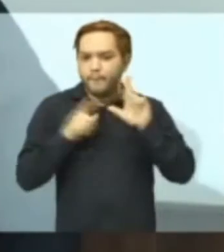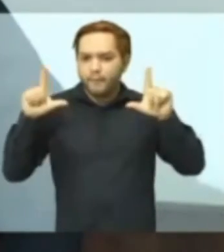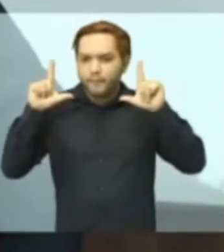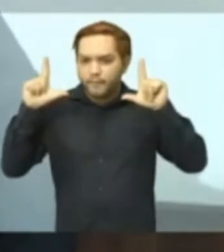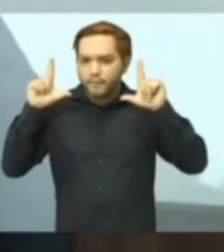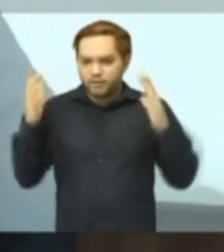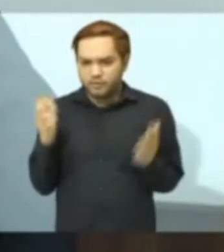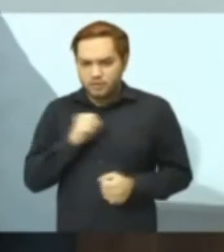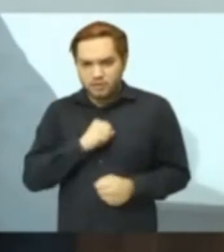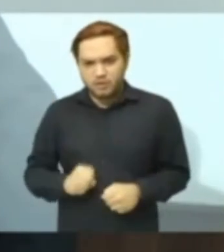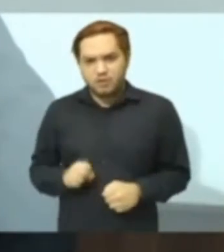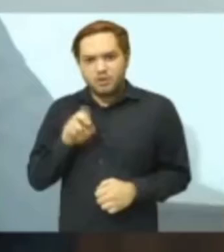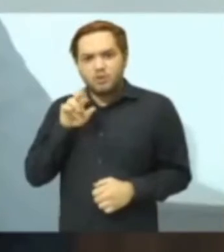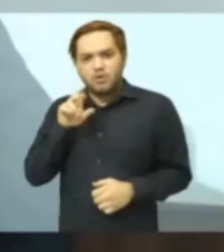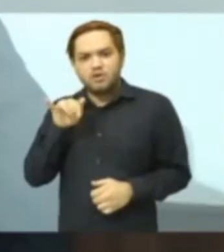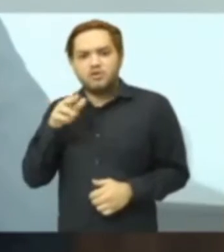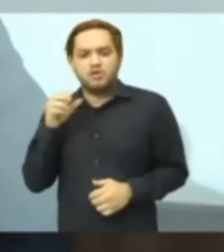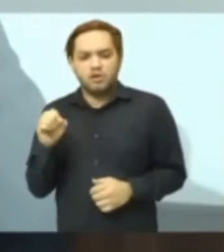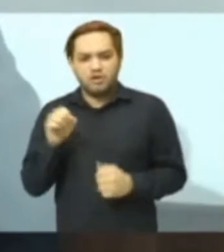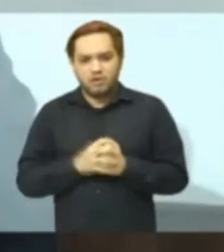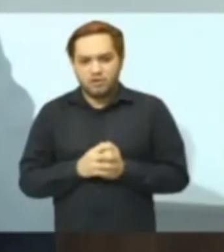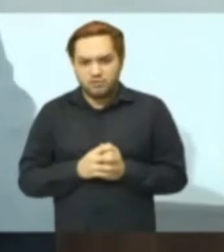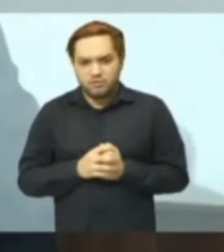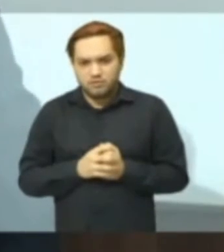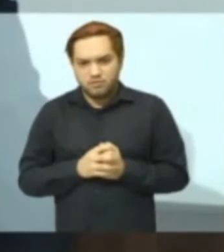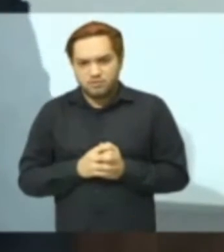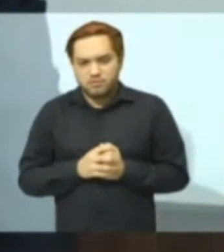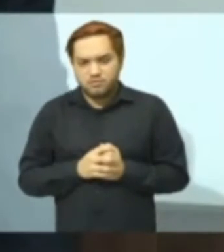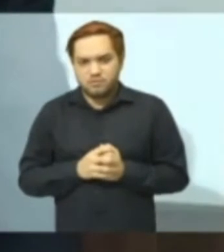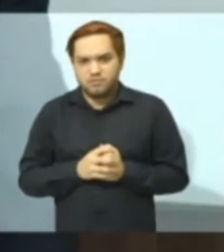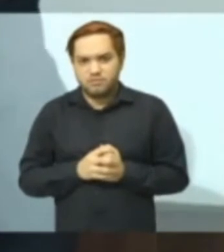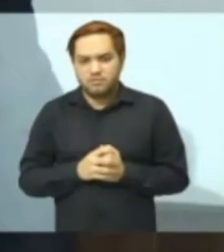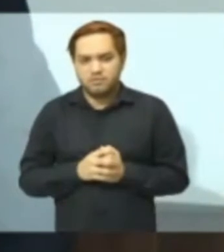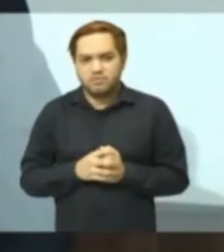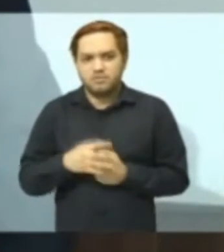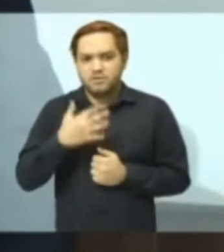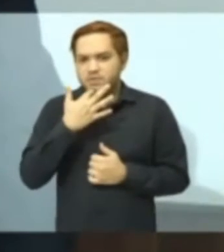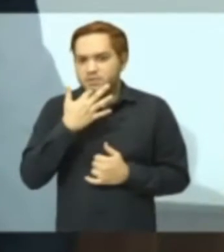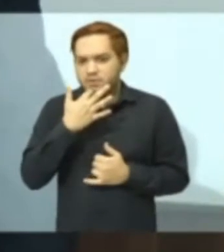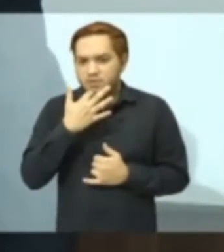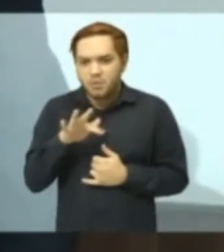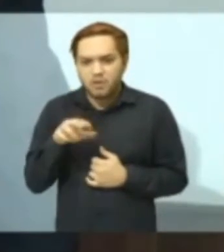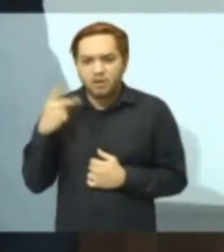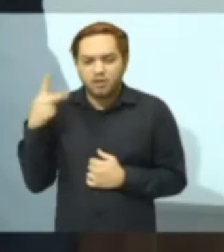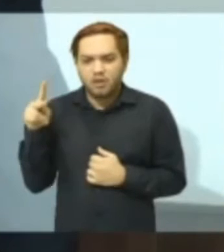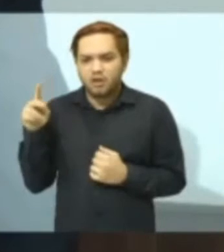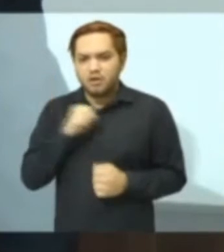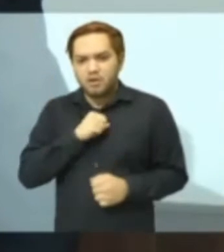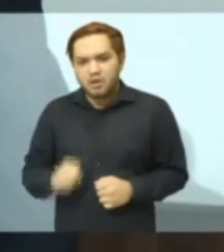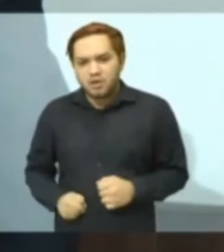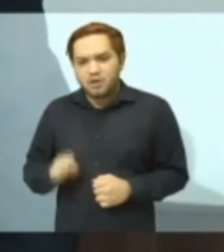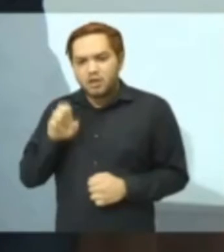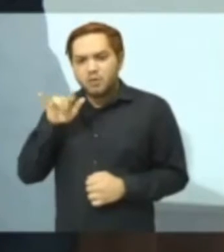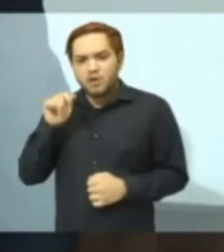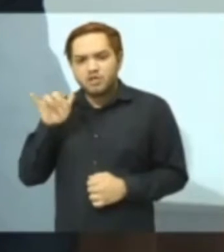Girão para ver se viabilizava o governador. Não conheço uma ação do senador Eduardo Girão